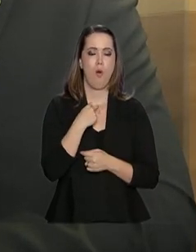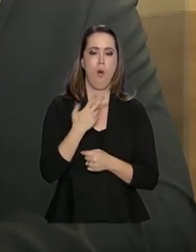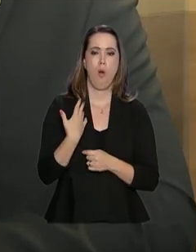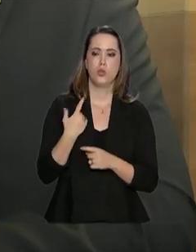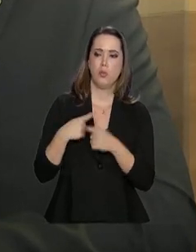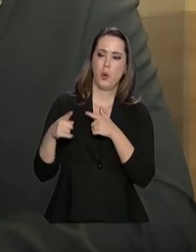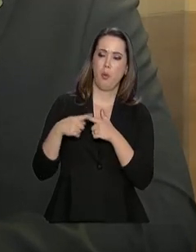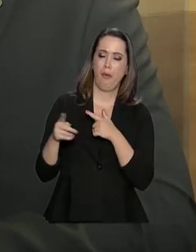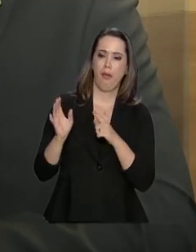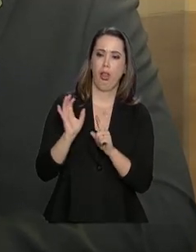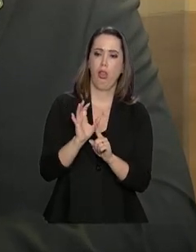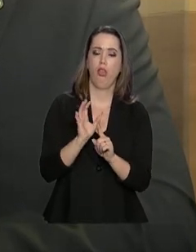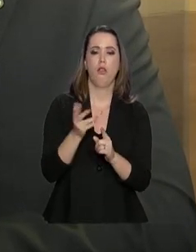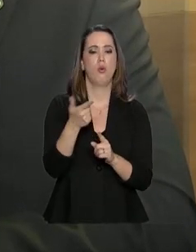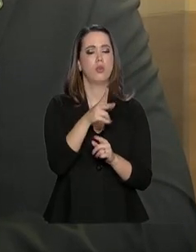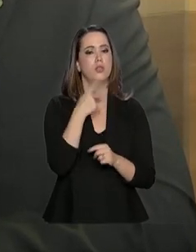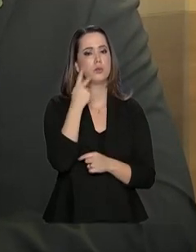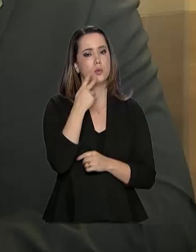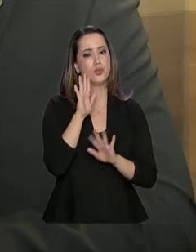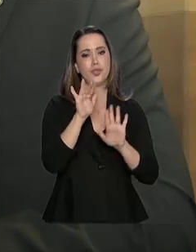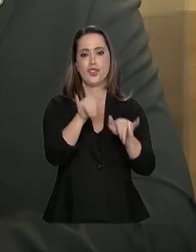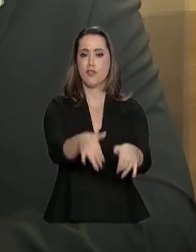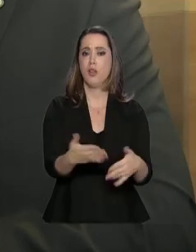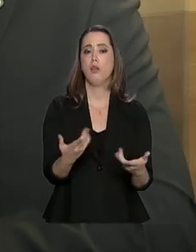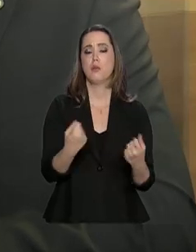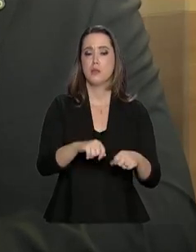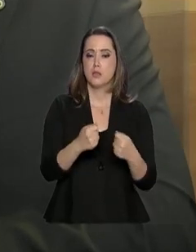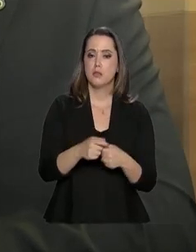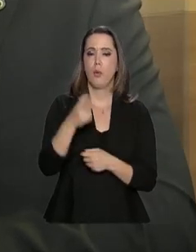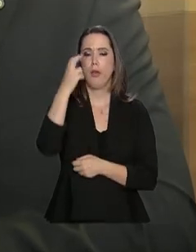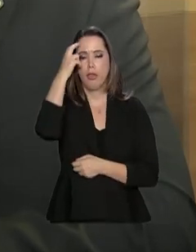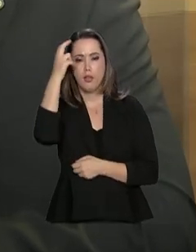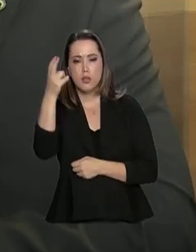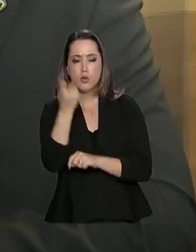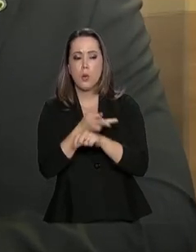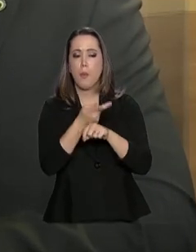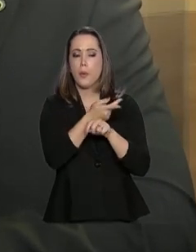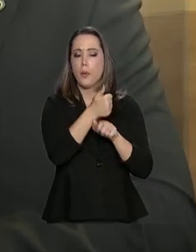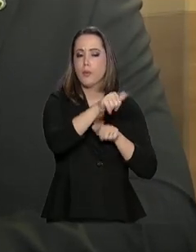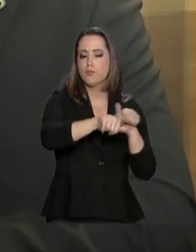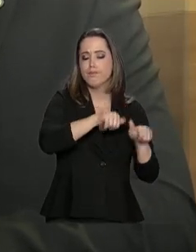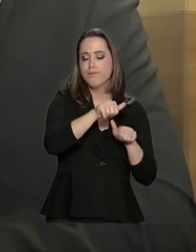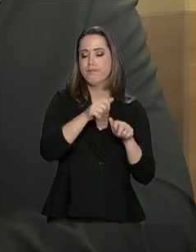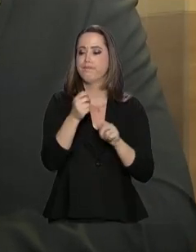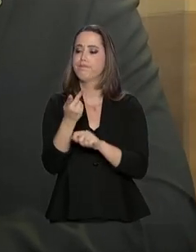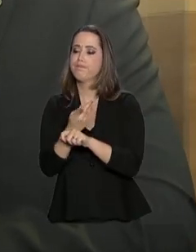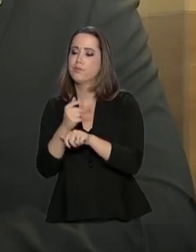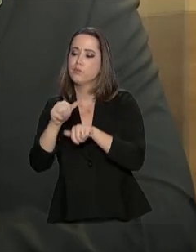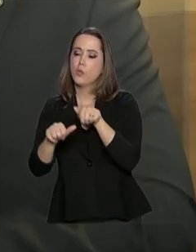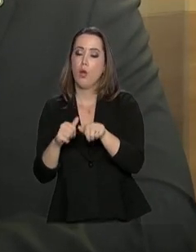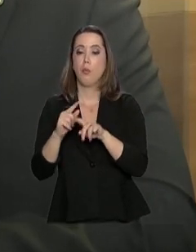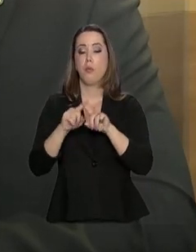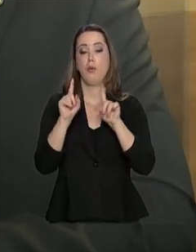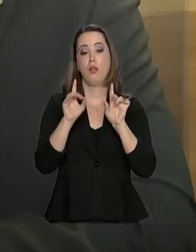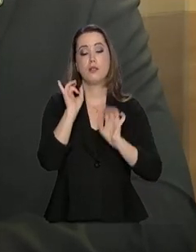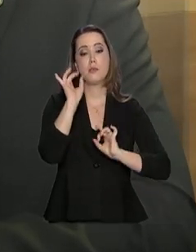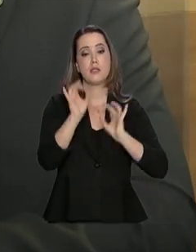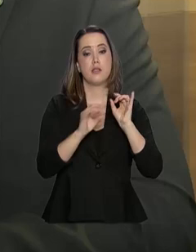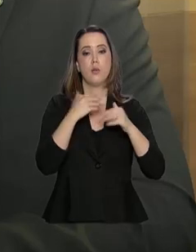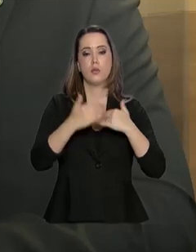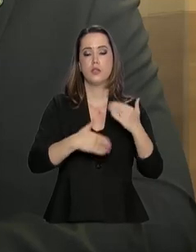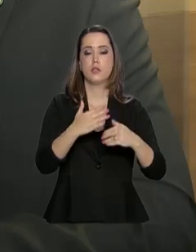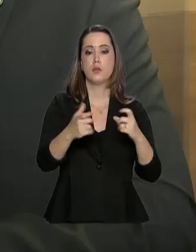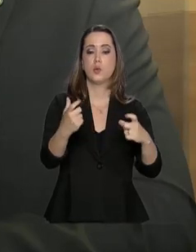prejudicar nem comprometer as políticas finalísticas. Para isso, precisa ter inteligência, buscar alternativas, em especial do